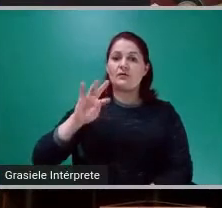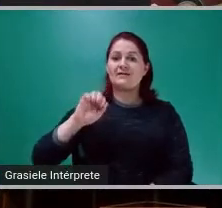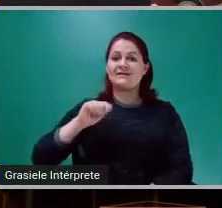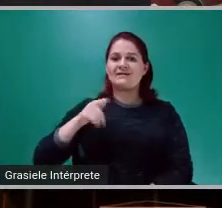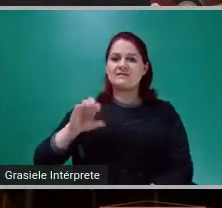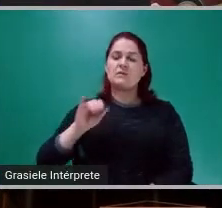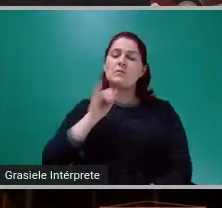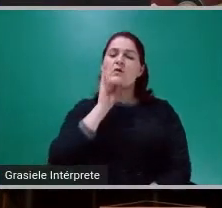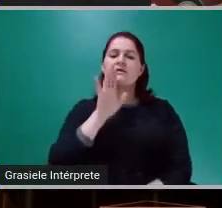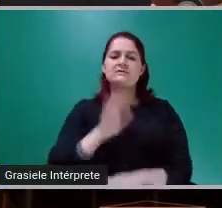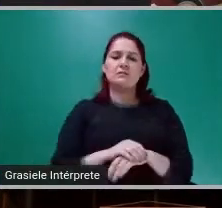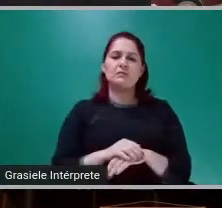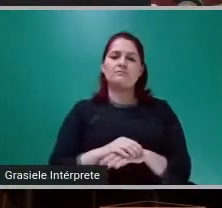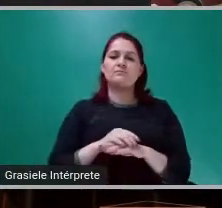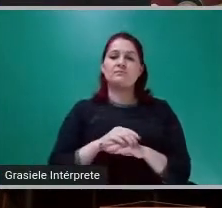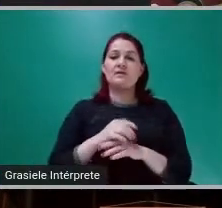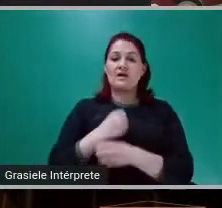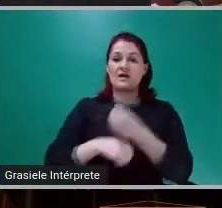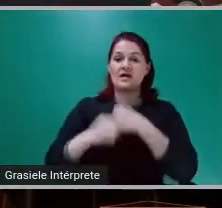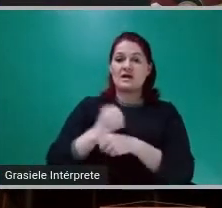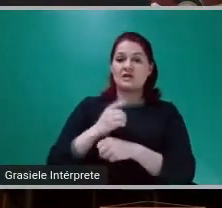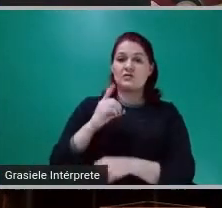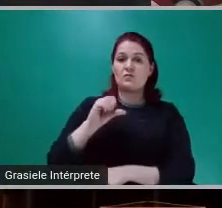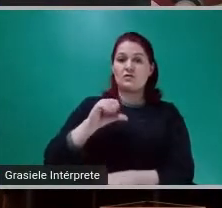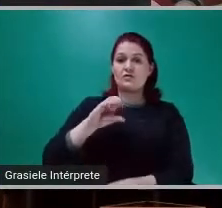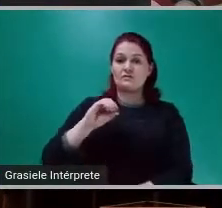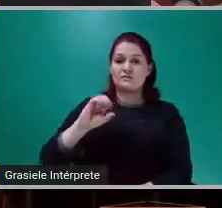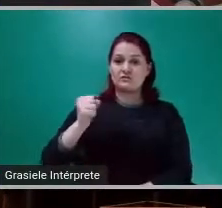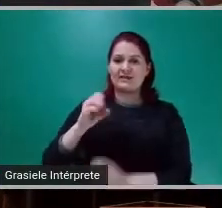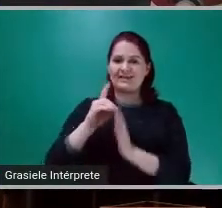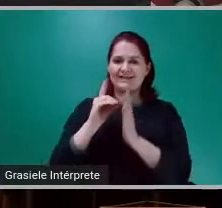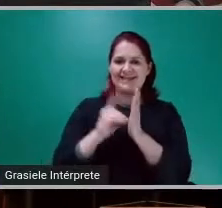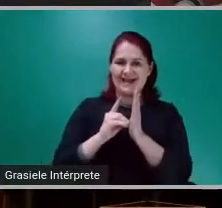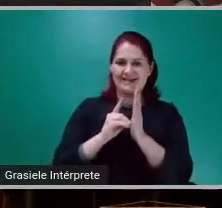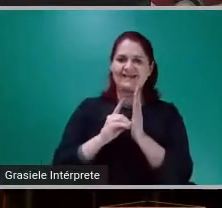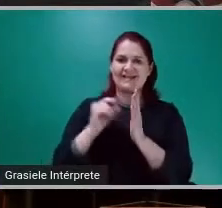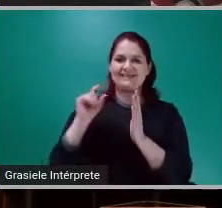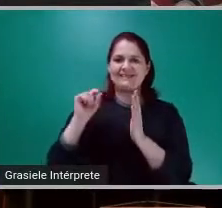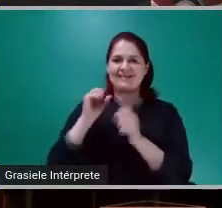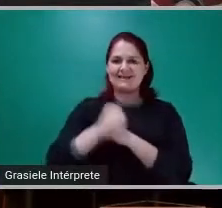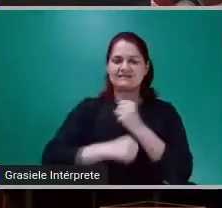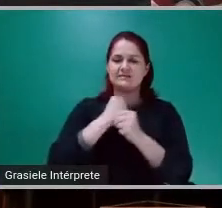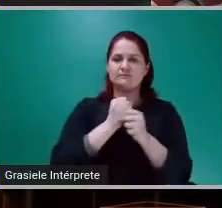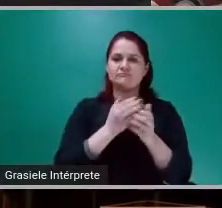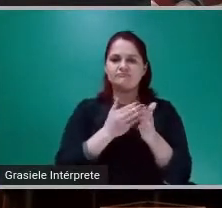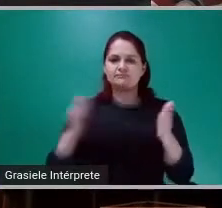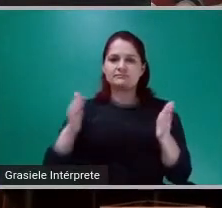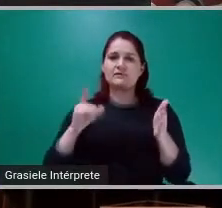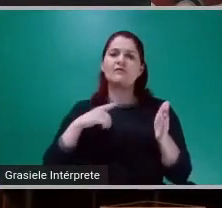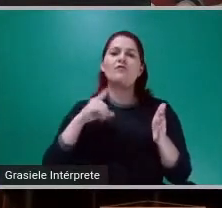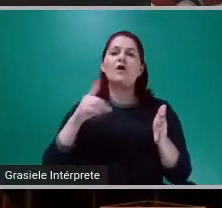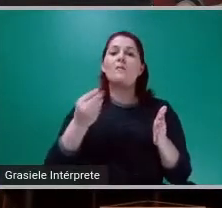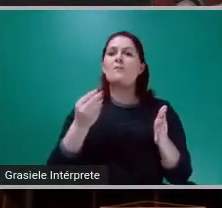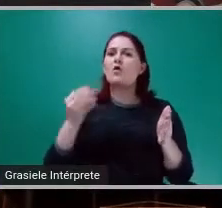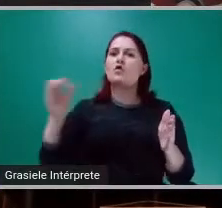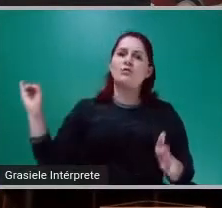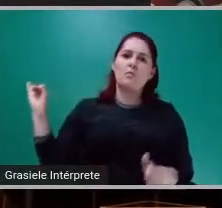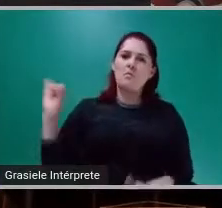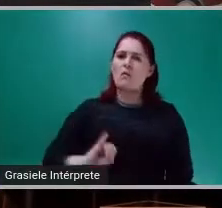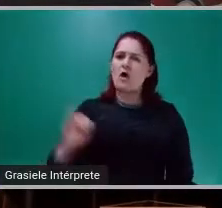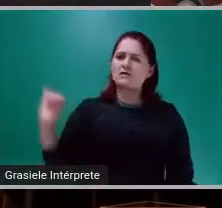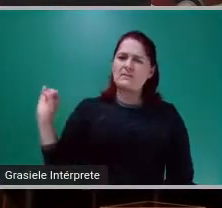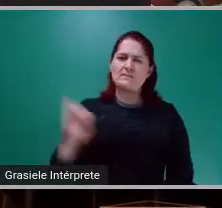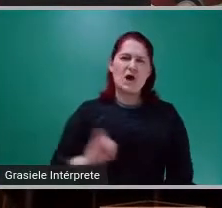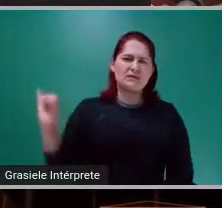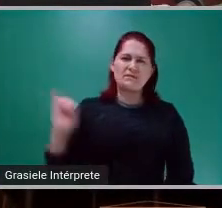hiperinflação. Naquele ano, Brasil teve, naquela década, Brasil teve, se eu não estiver enganado aqui que eu estou fazendo de